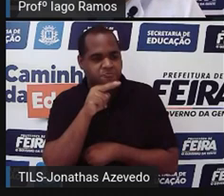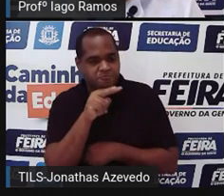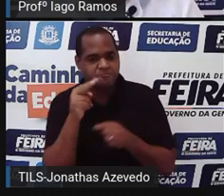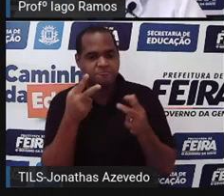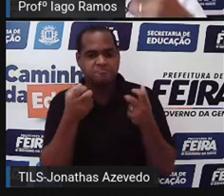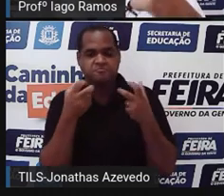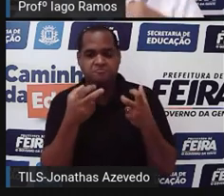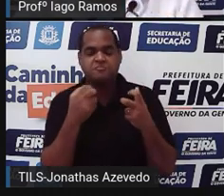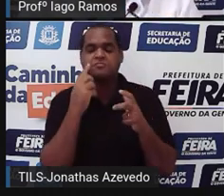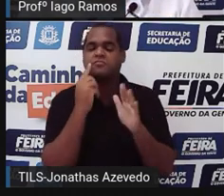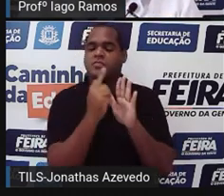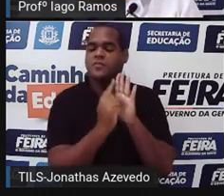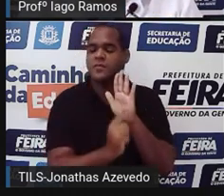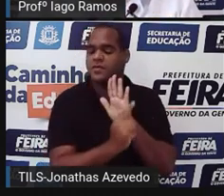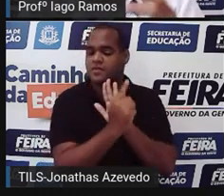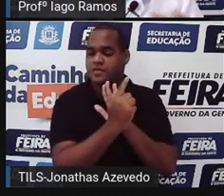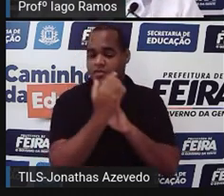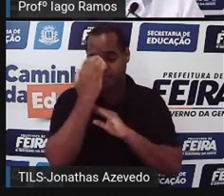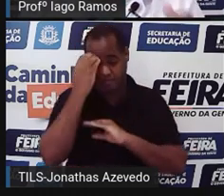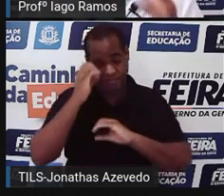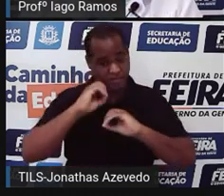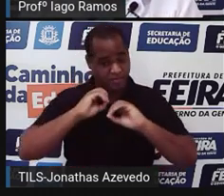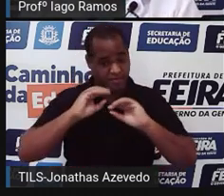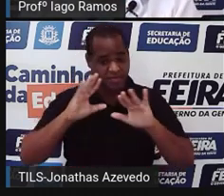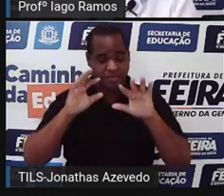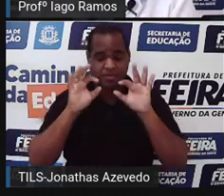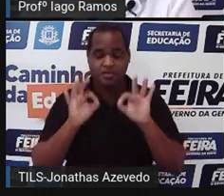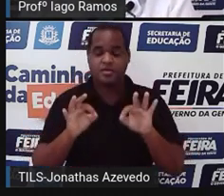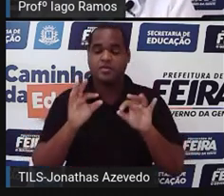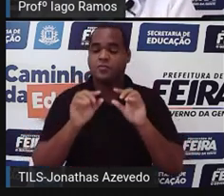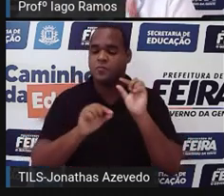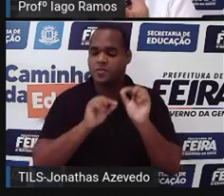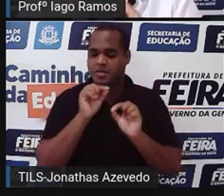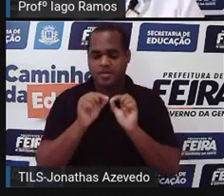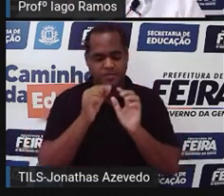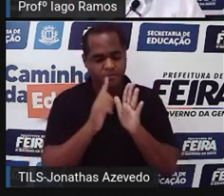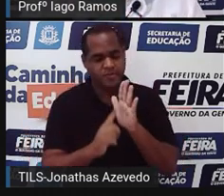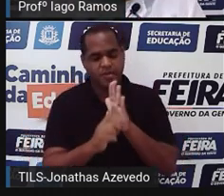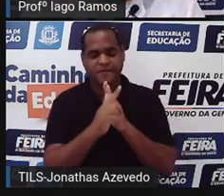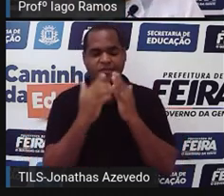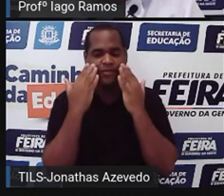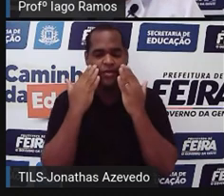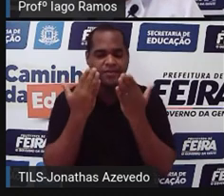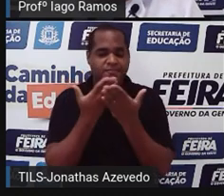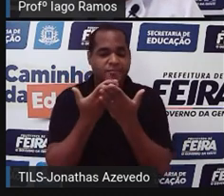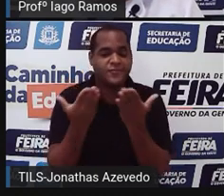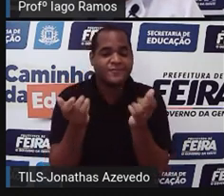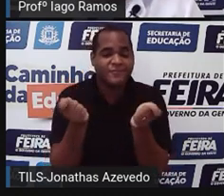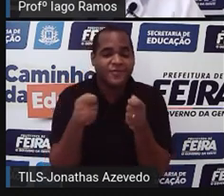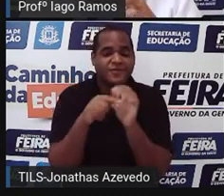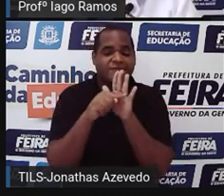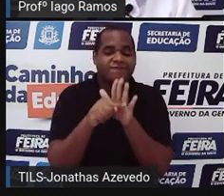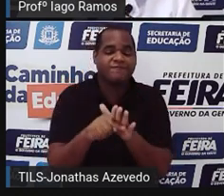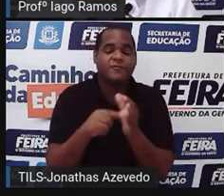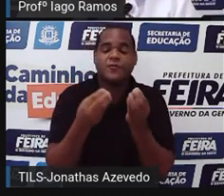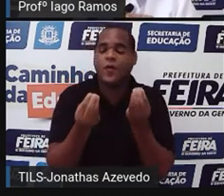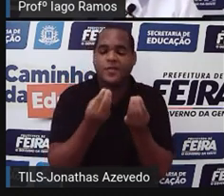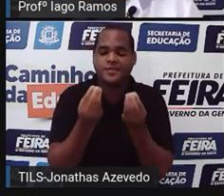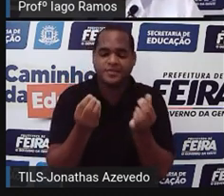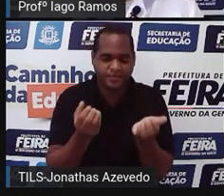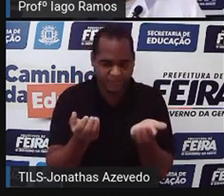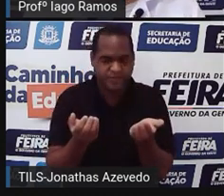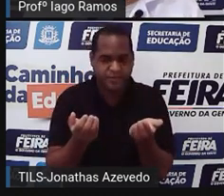e entender o que é que esse gráfico quer mostrar para nós. Então, isso